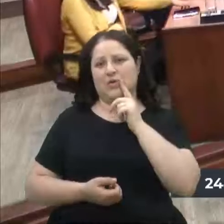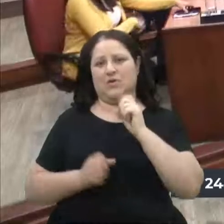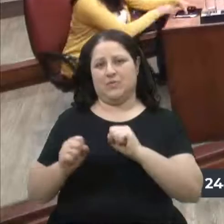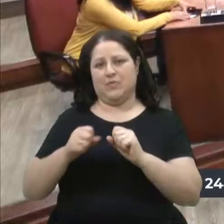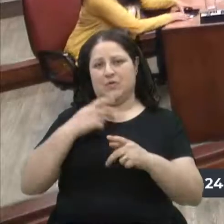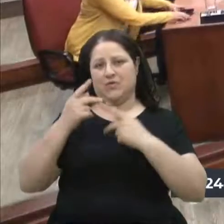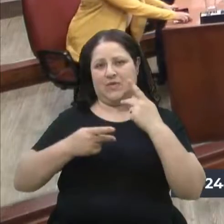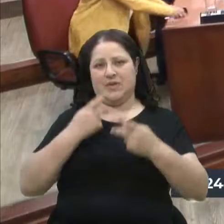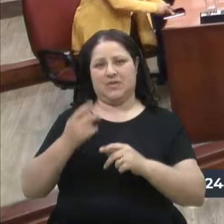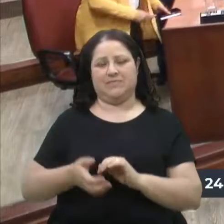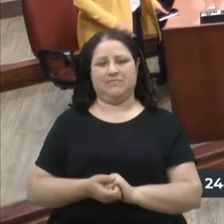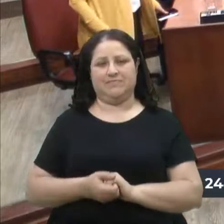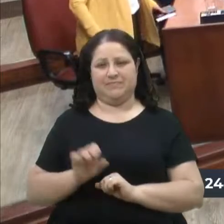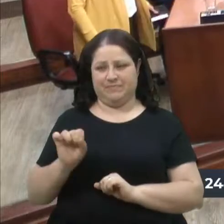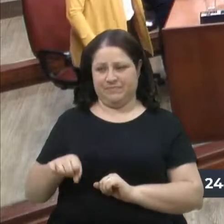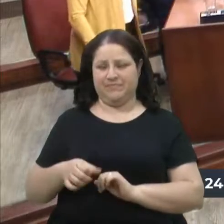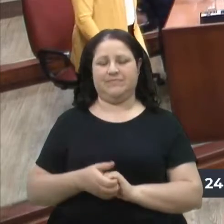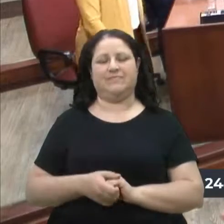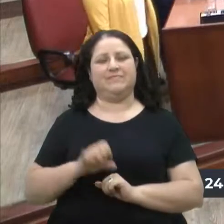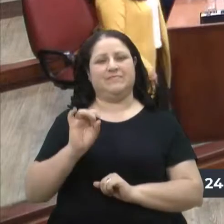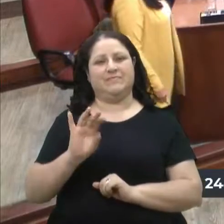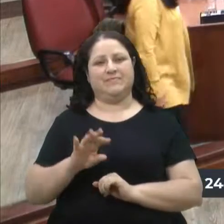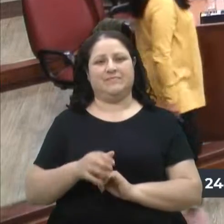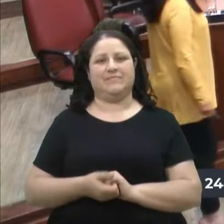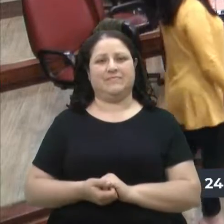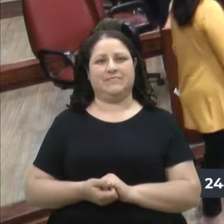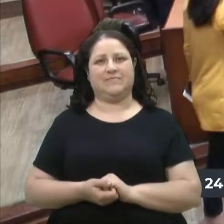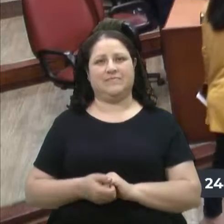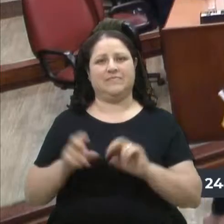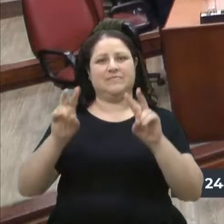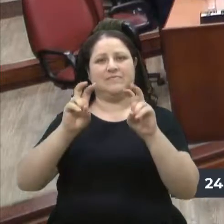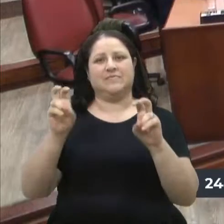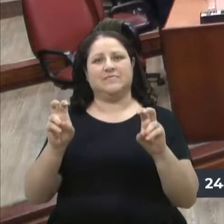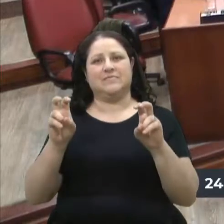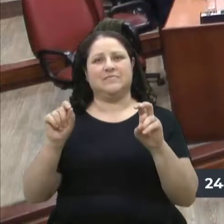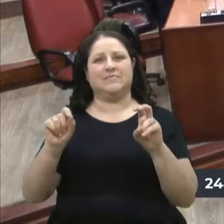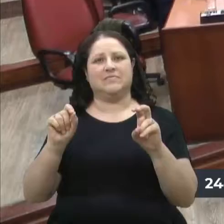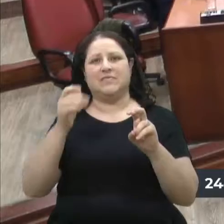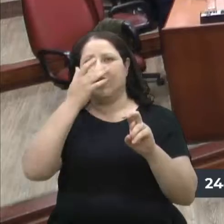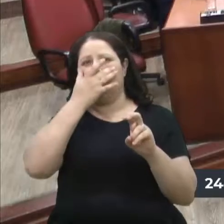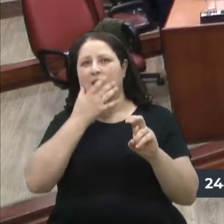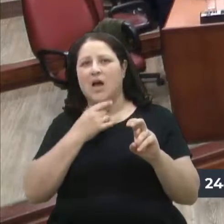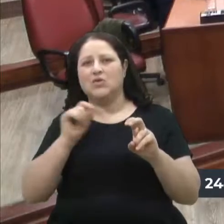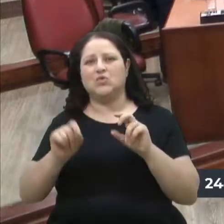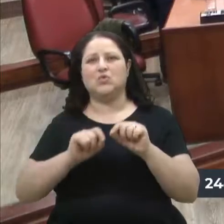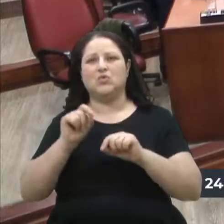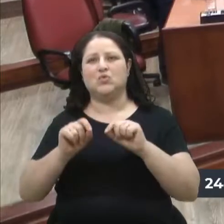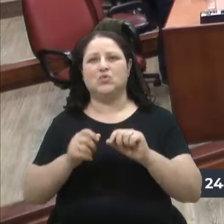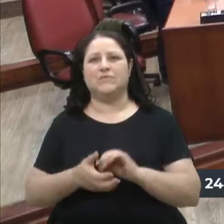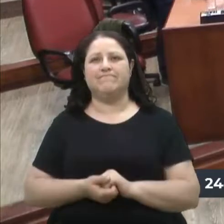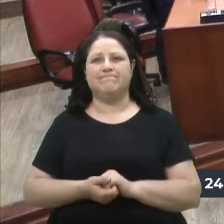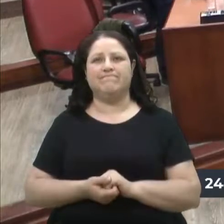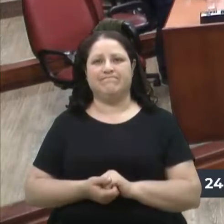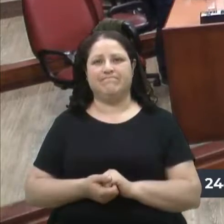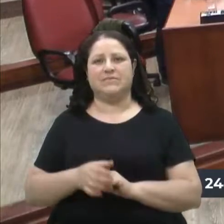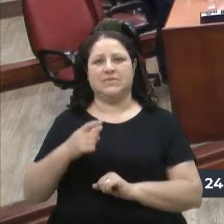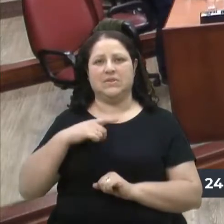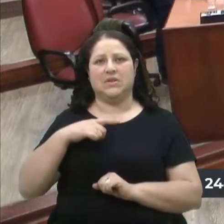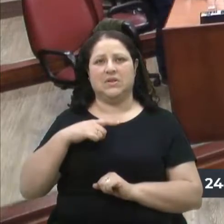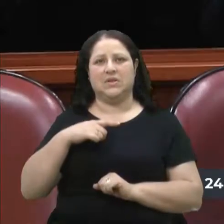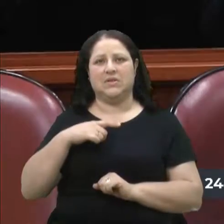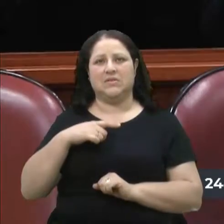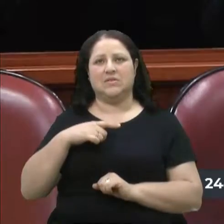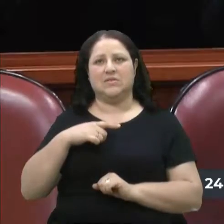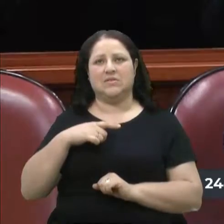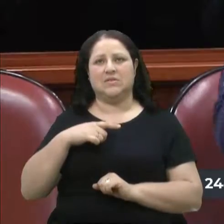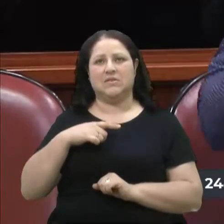Sim, só sobre o tema, acho que o que está pacificado